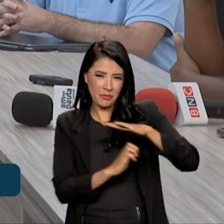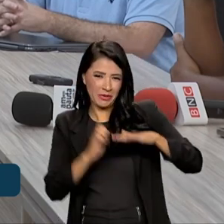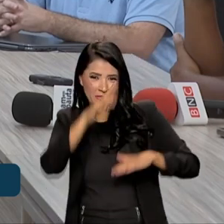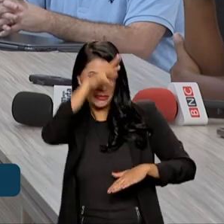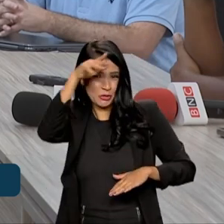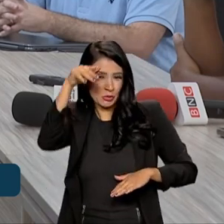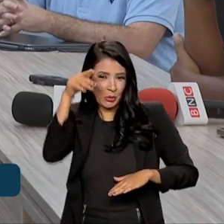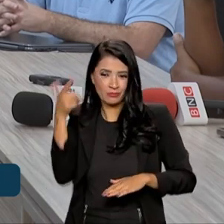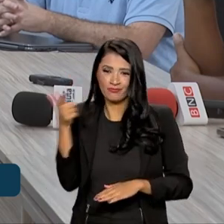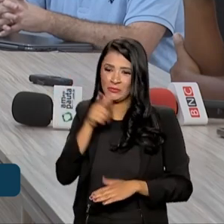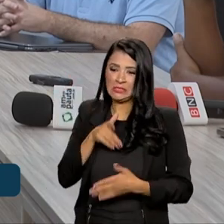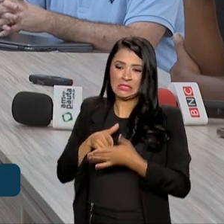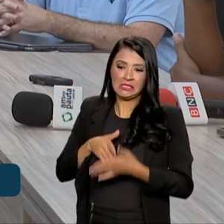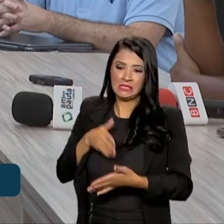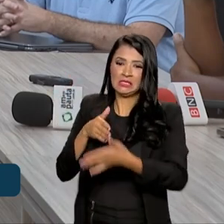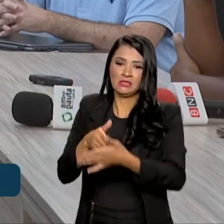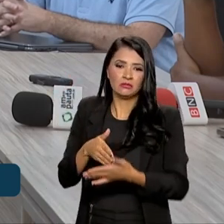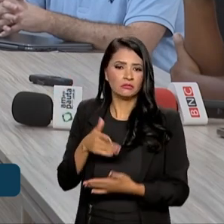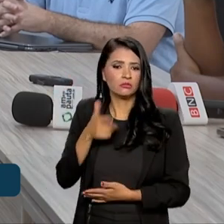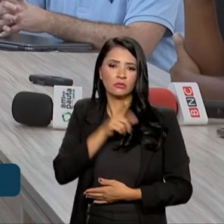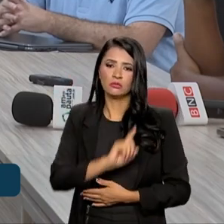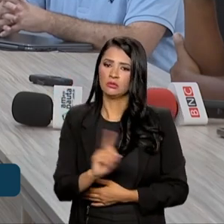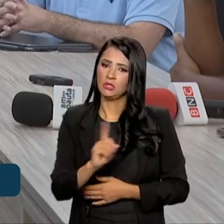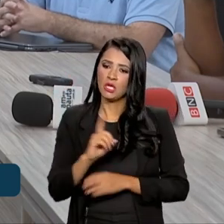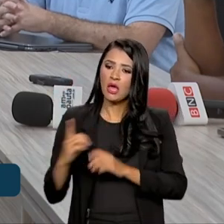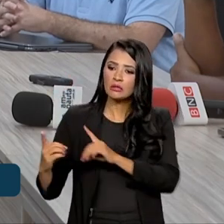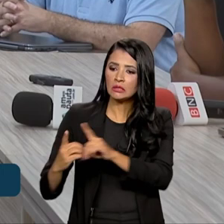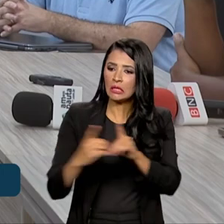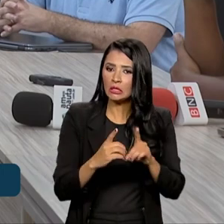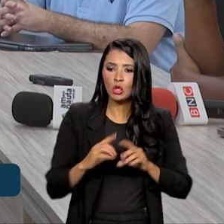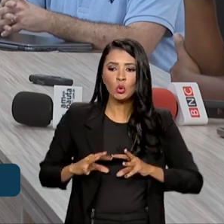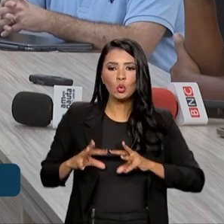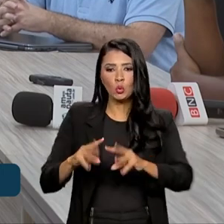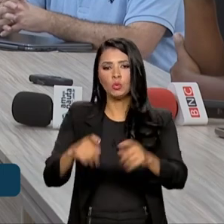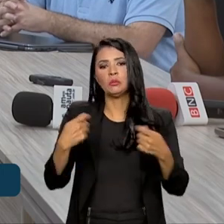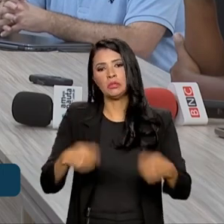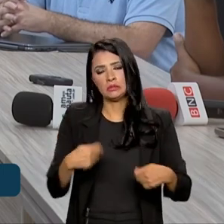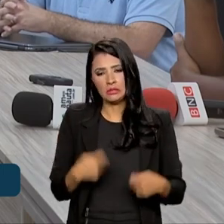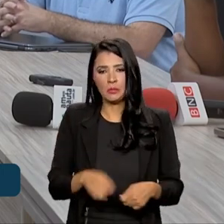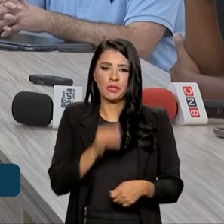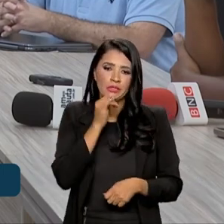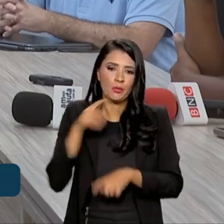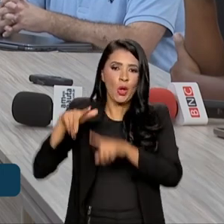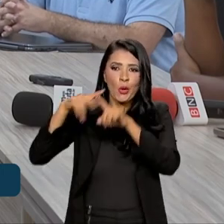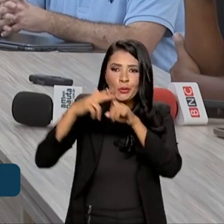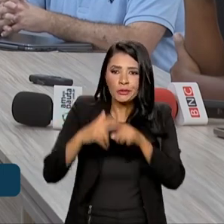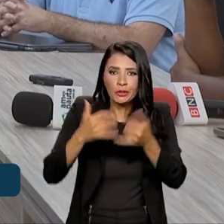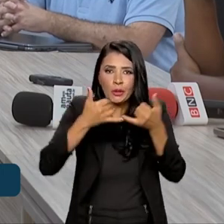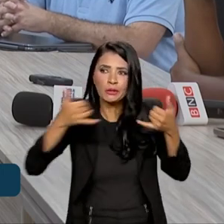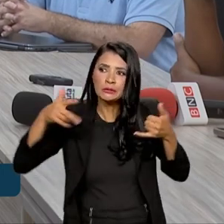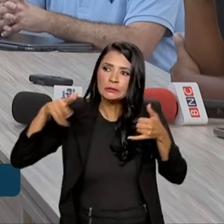conseguido atender toda essa demanda na questão da manutenção da rede,